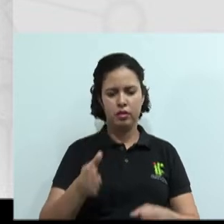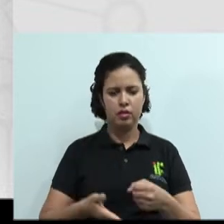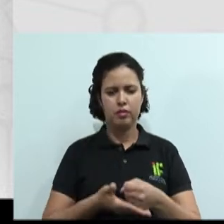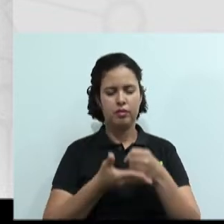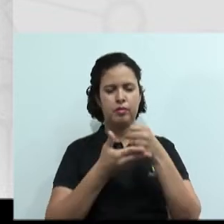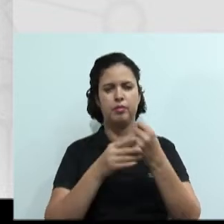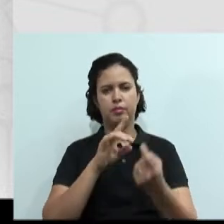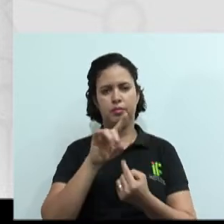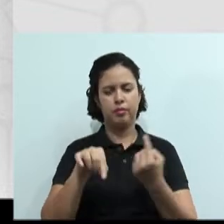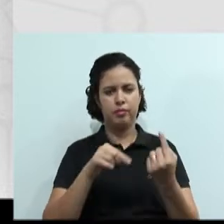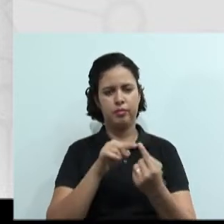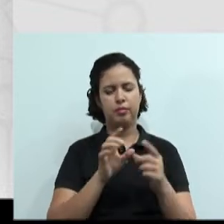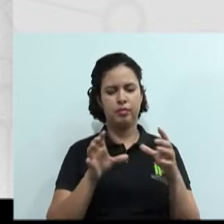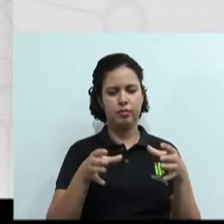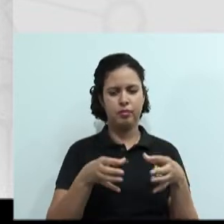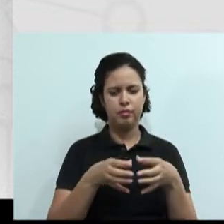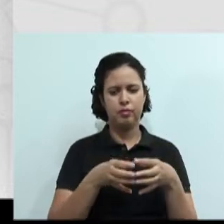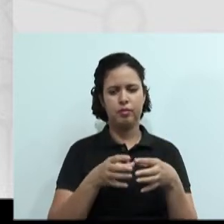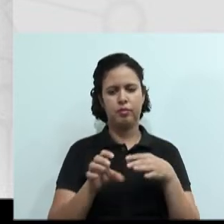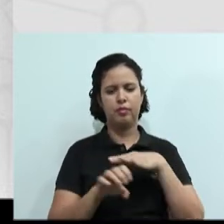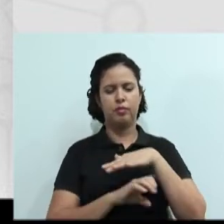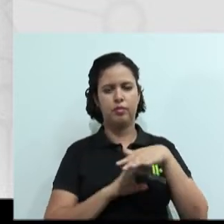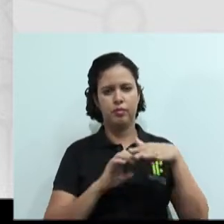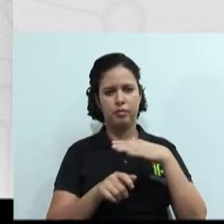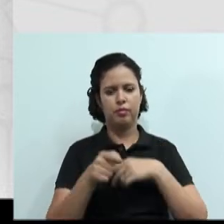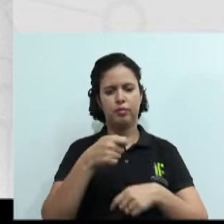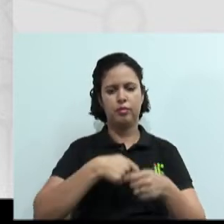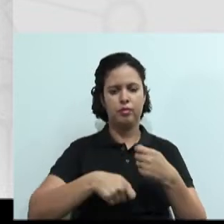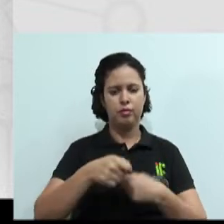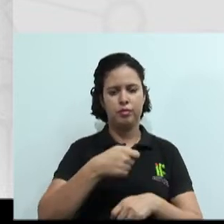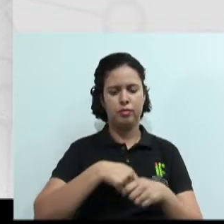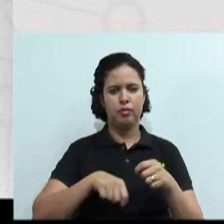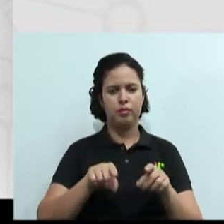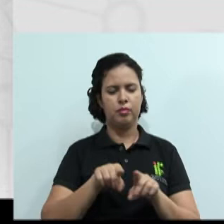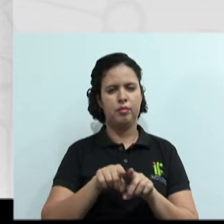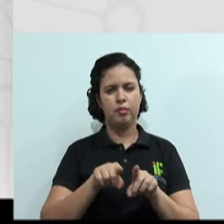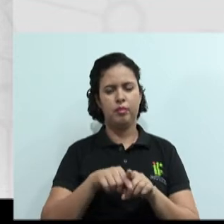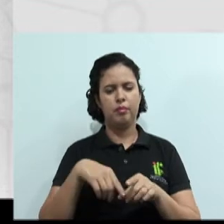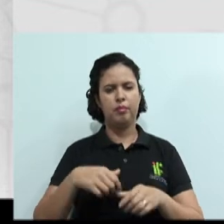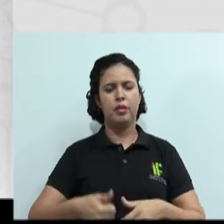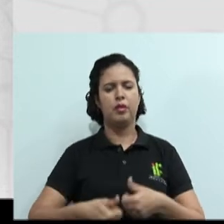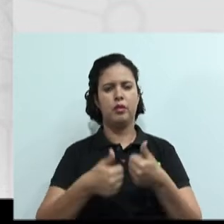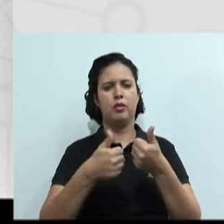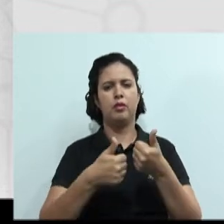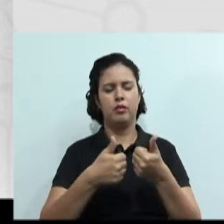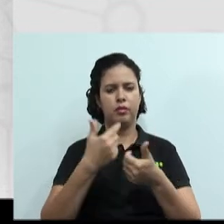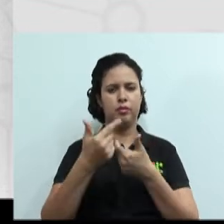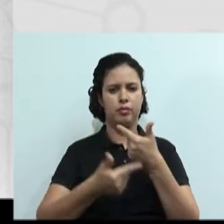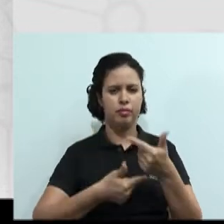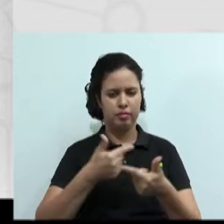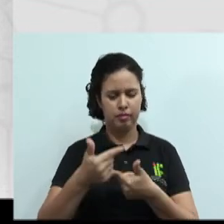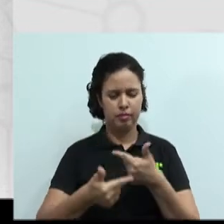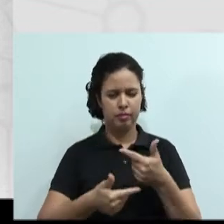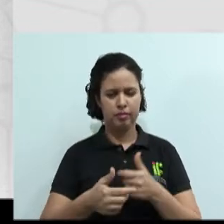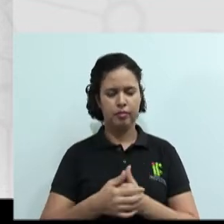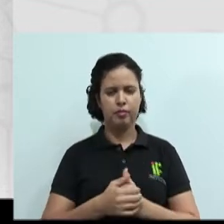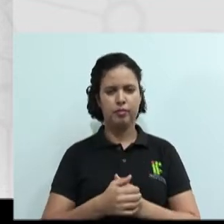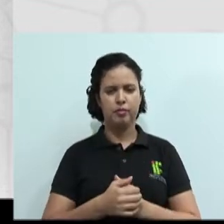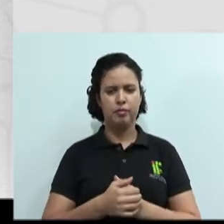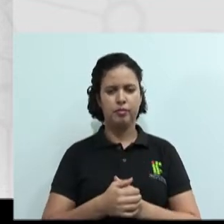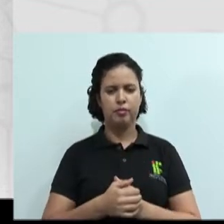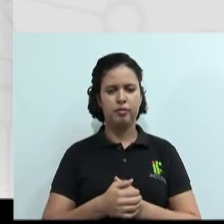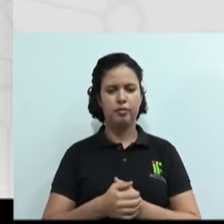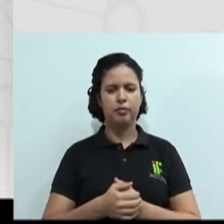os objetivos do grupo, da empresa, da negociação e aí melhora o seu desempenho. Ou seja, o conflito funcional,